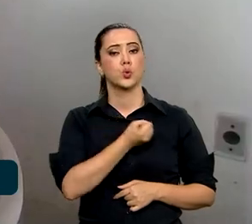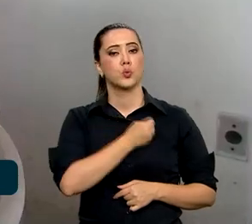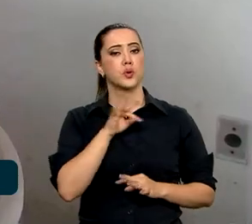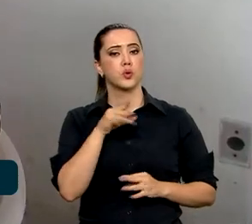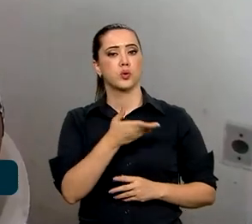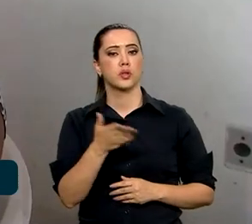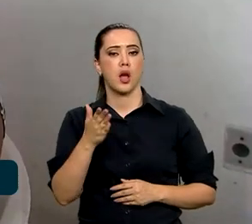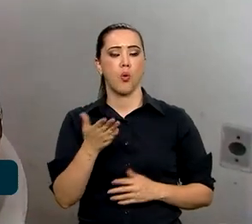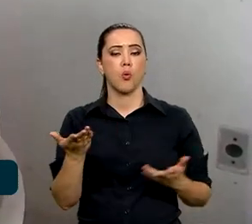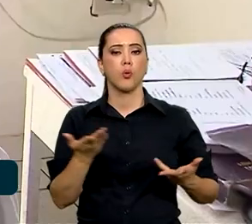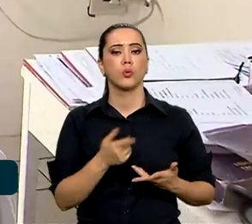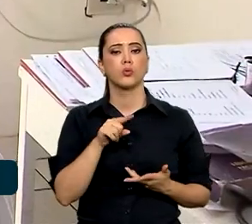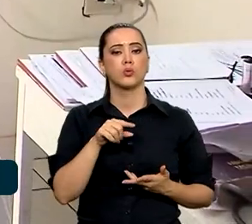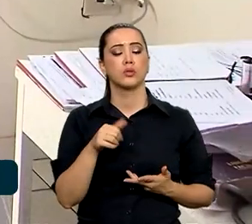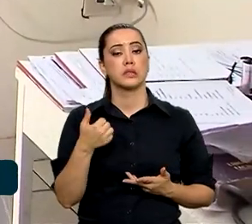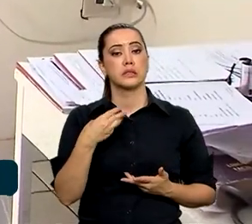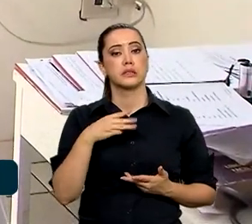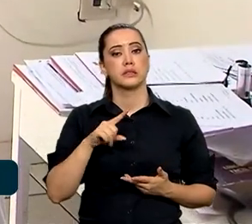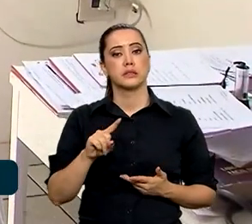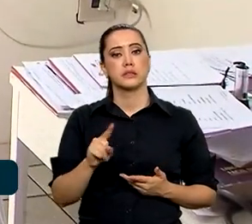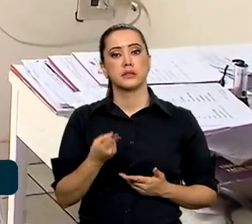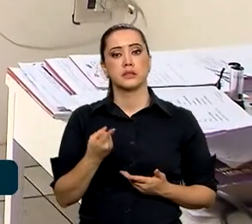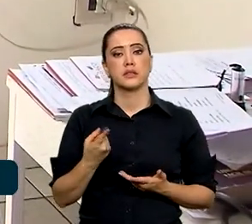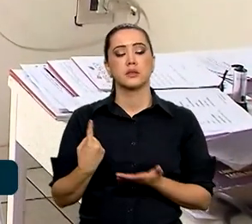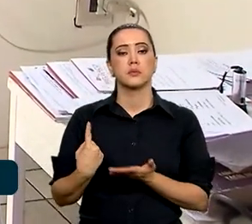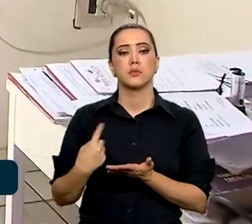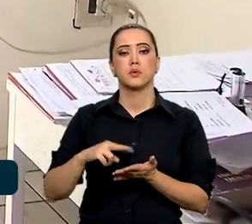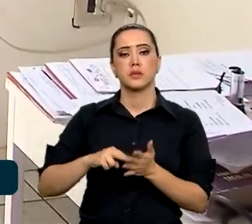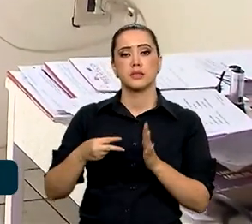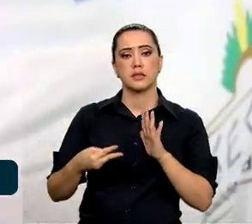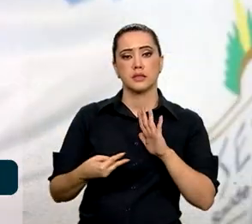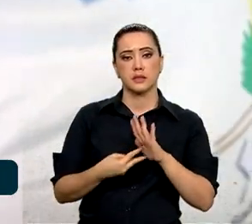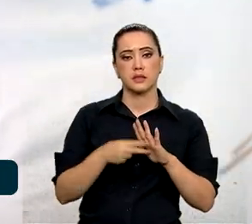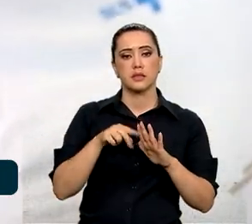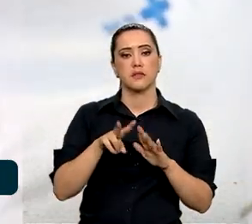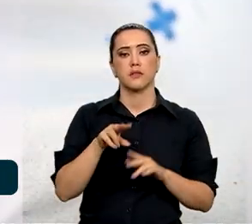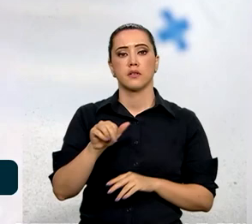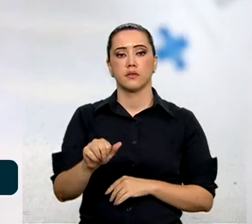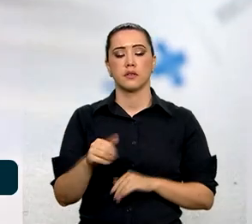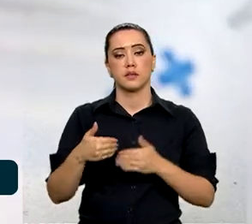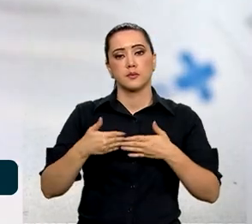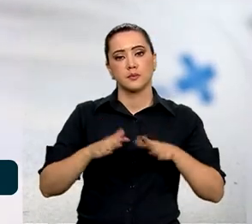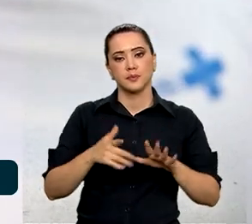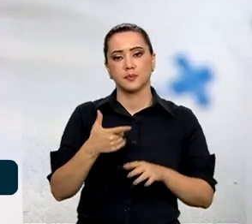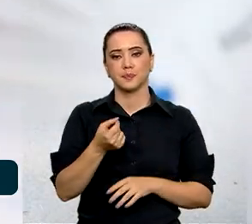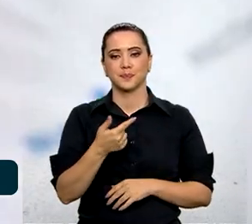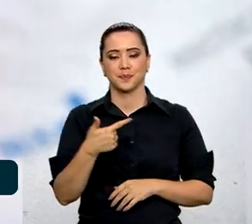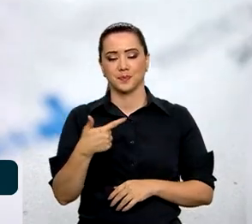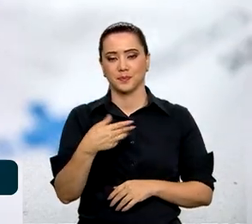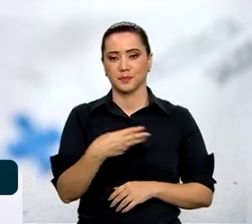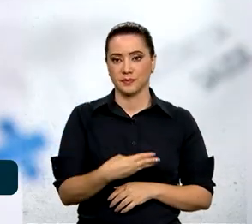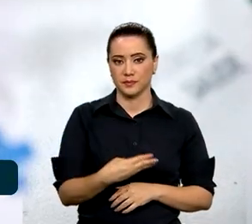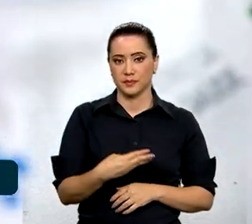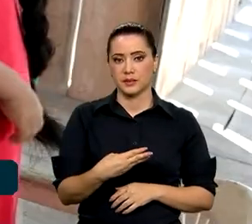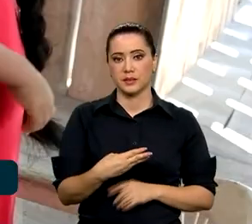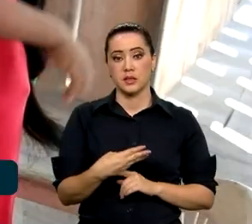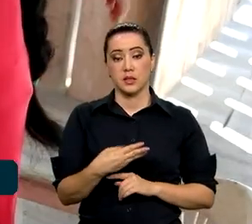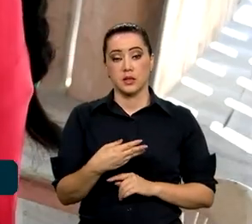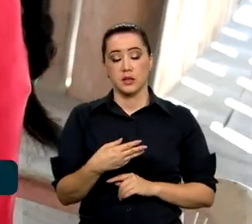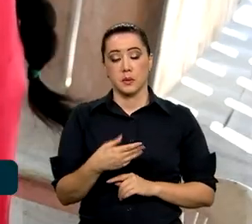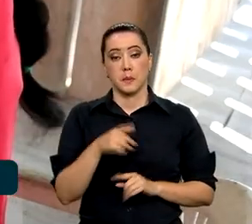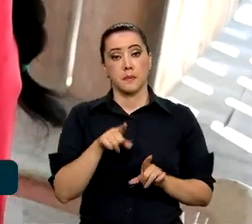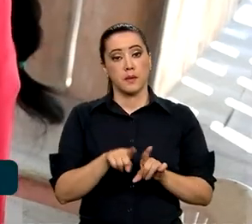Do total de médicos em atuação, cerca de 13 mil correspondem às novas vagas abertas em 2023